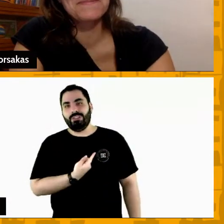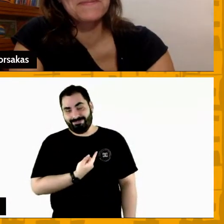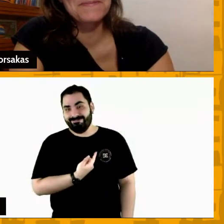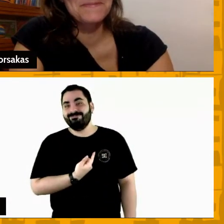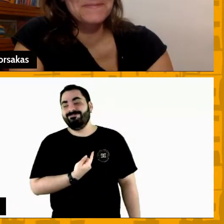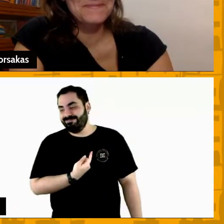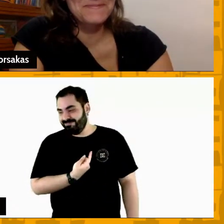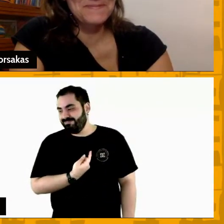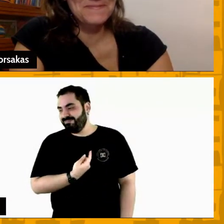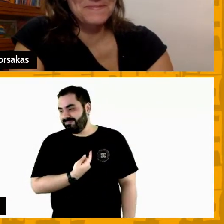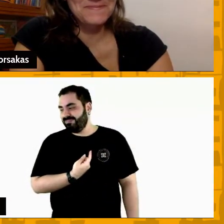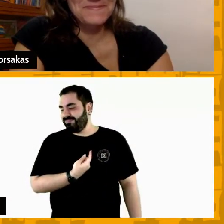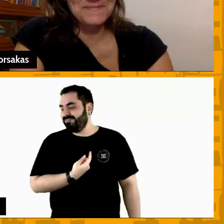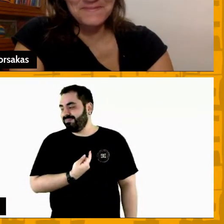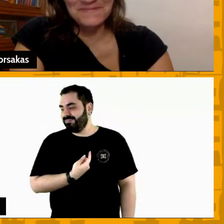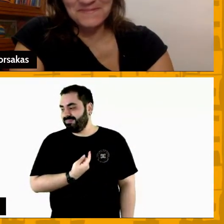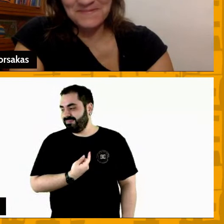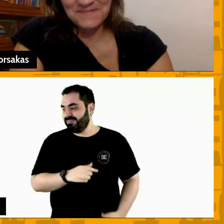verdade